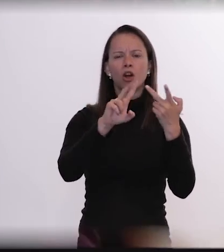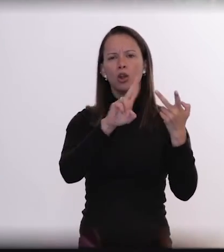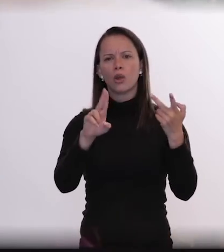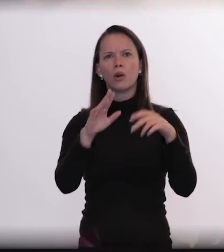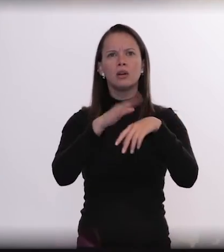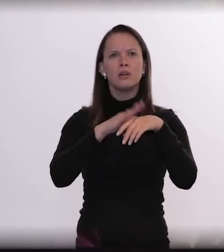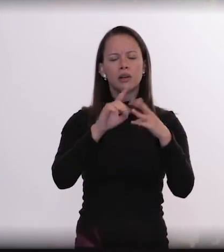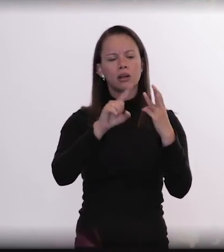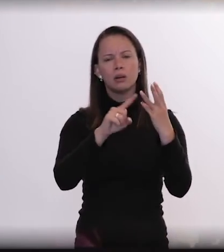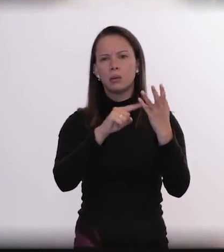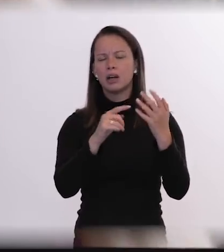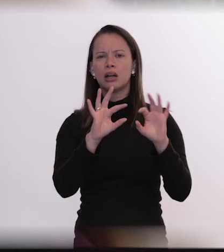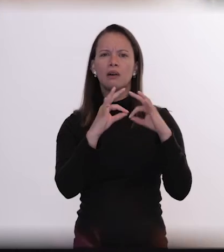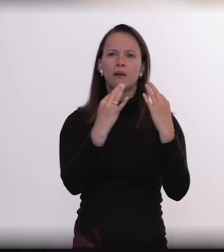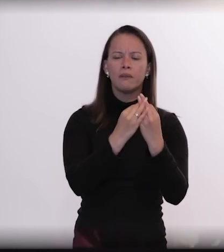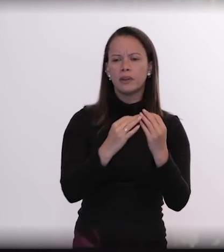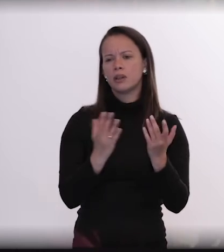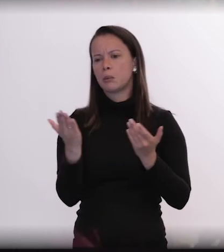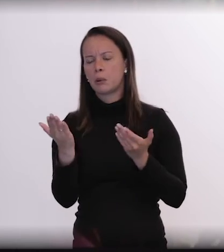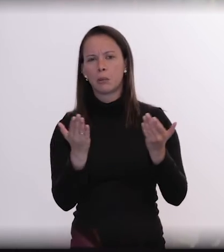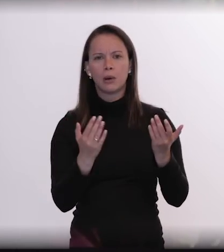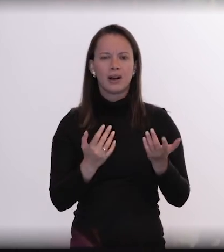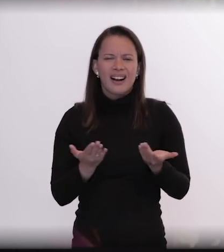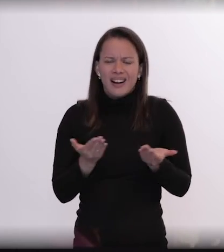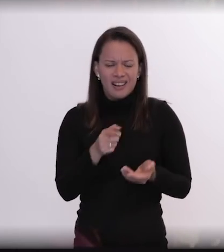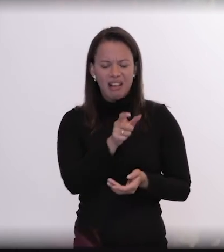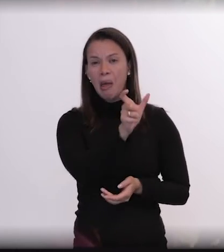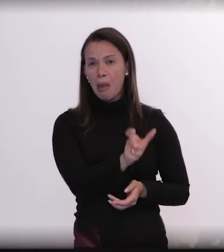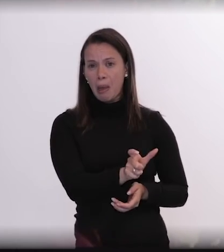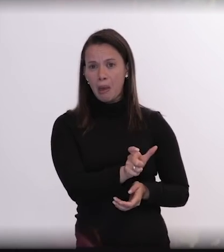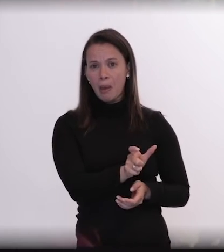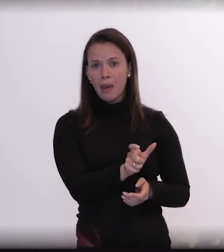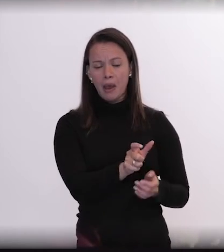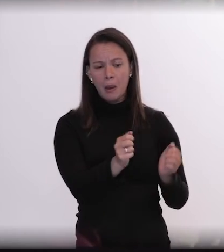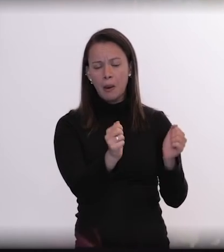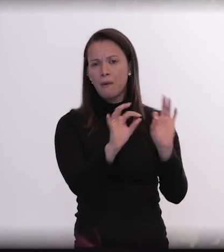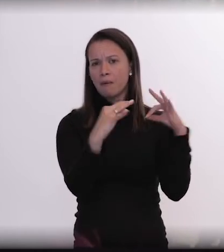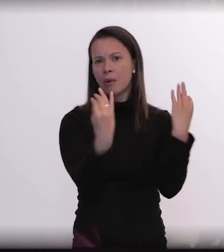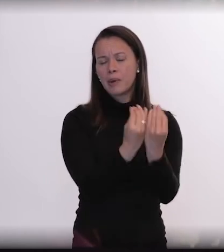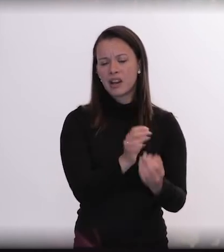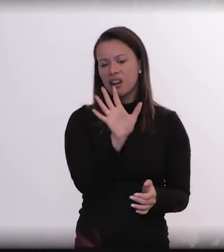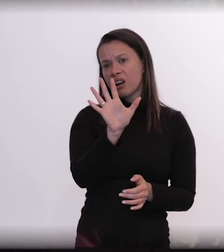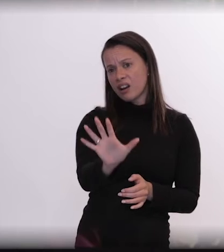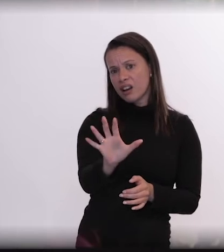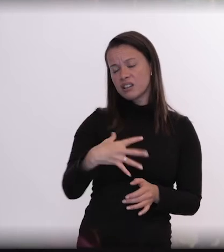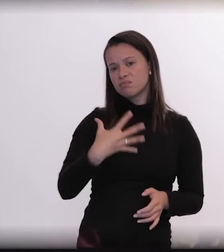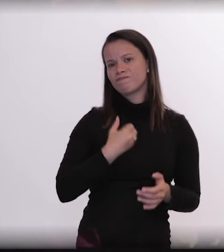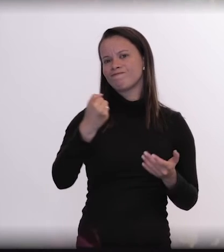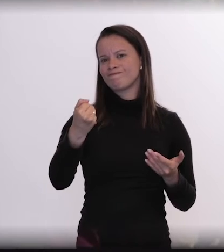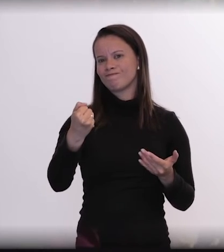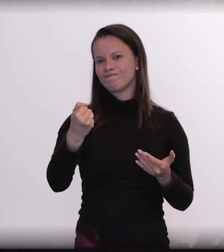moveu assim que é parente para se tornar a pessoa que é a parente daquele menino daquela menina que se suicidou